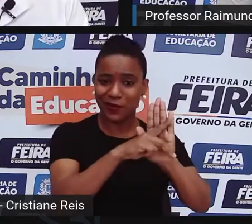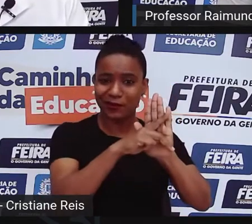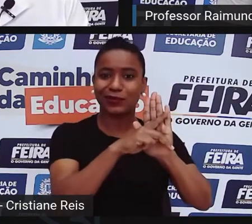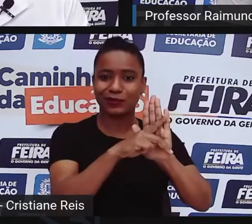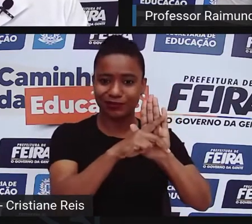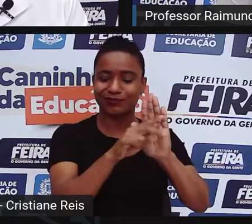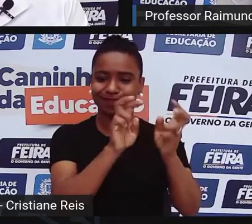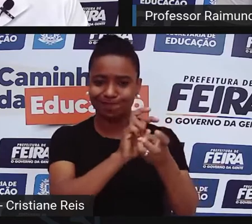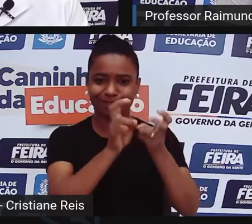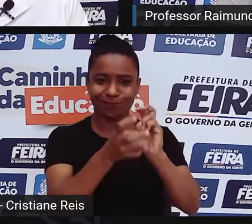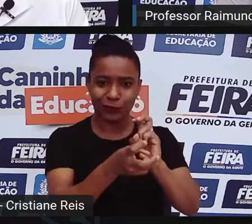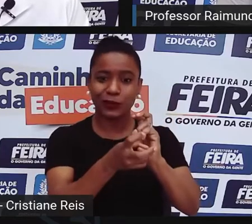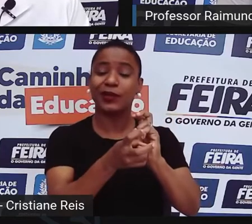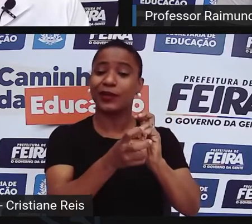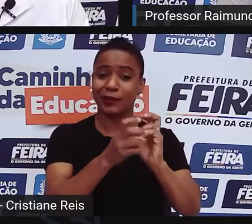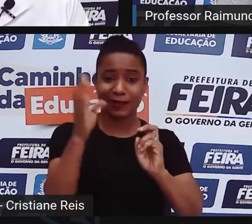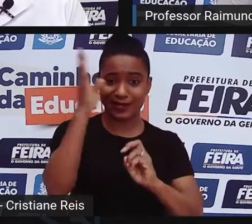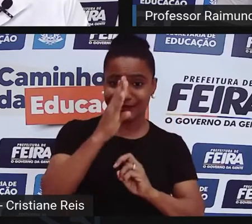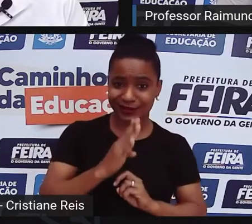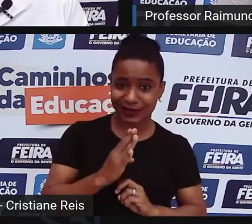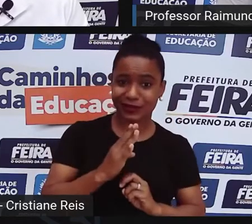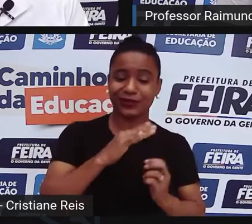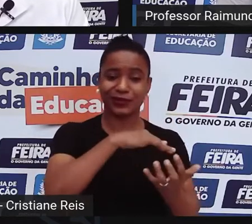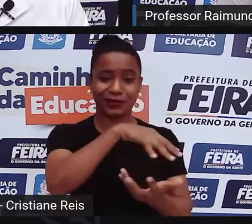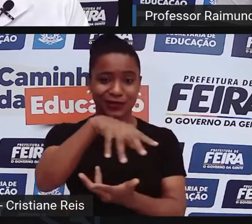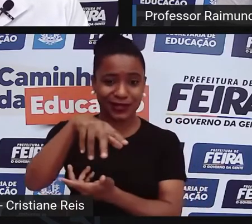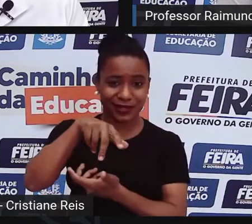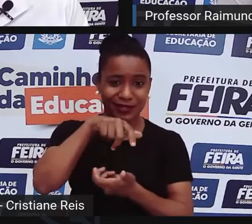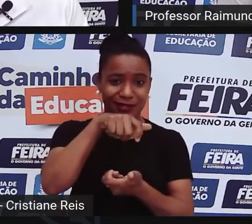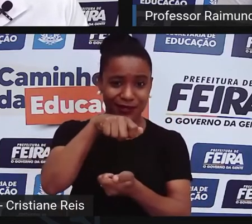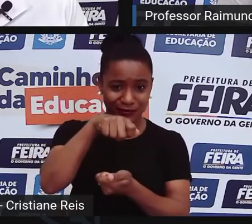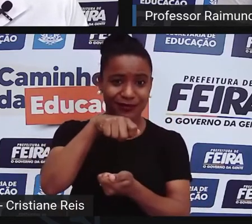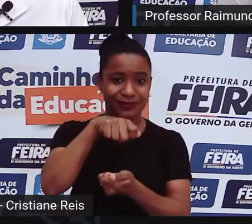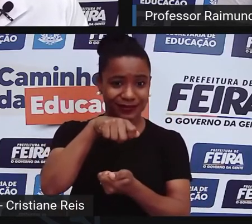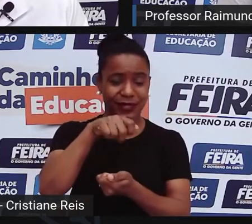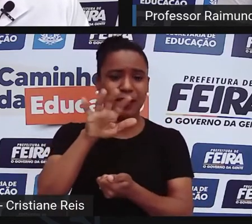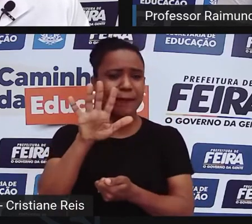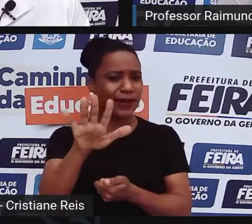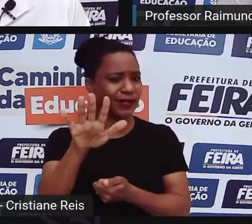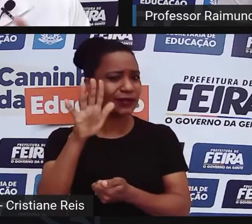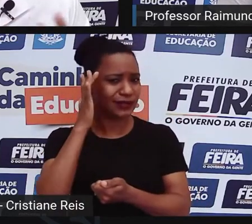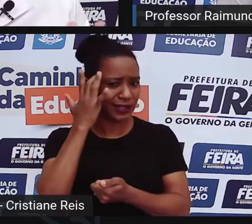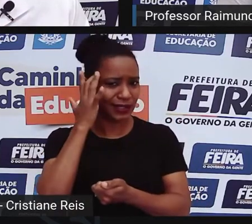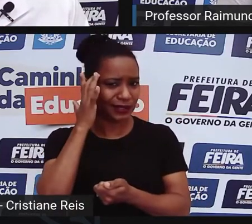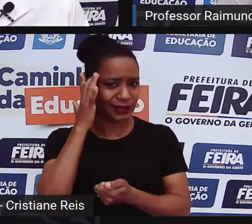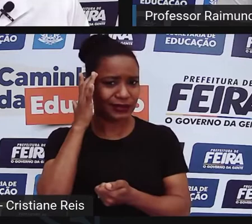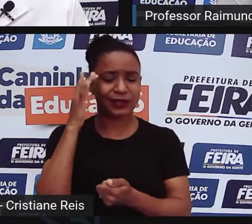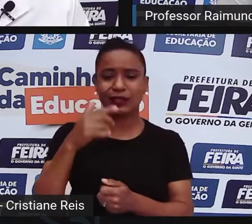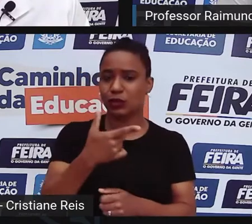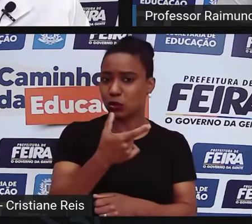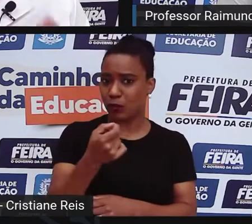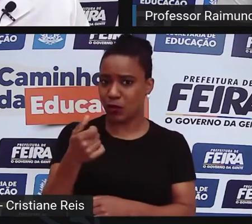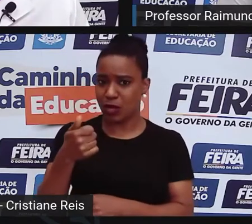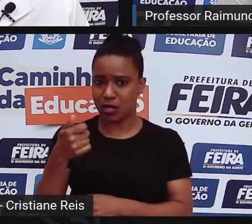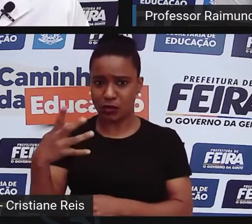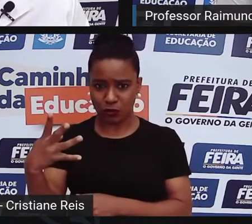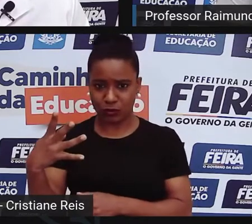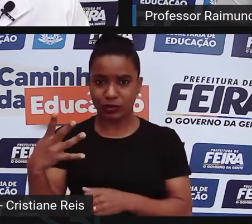2014, no caso, teve alguma mudança em relação às políticas públicas? Os nossos governantes,